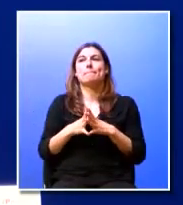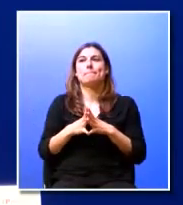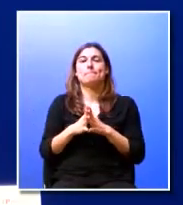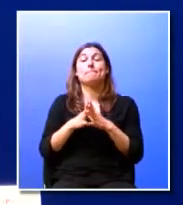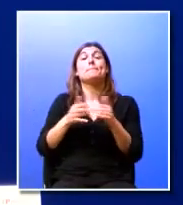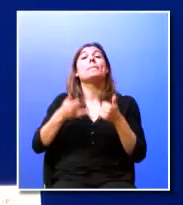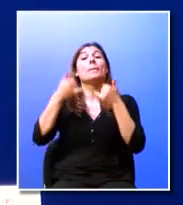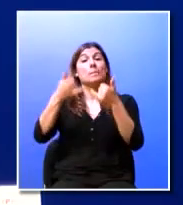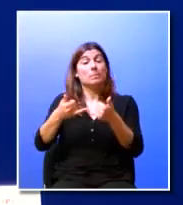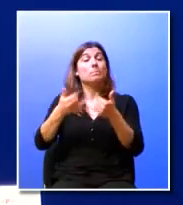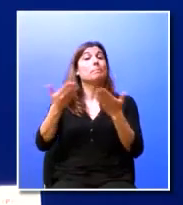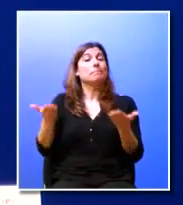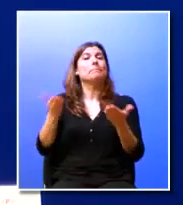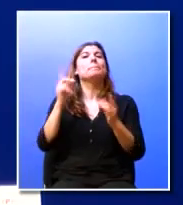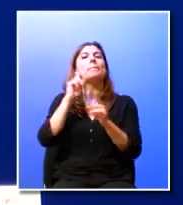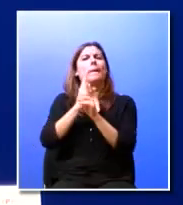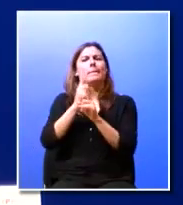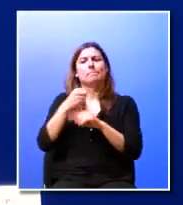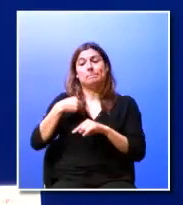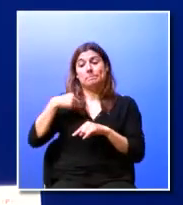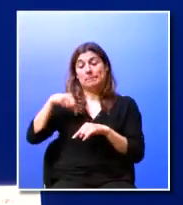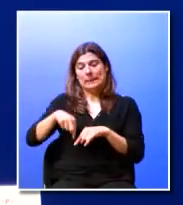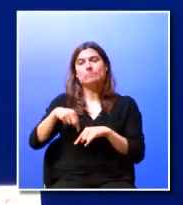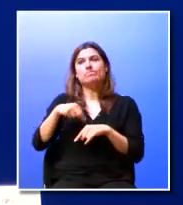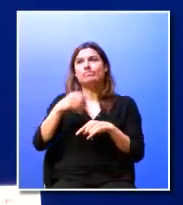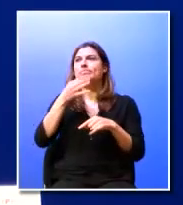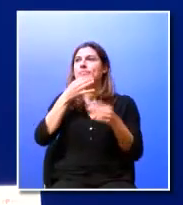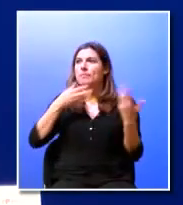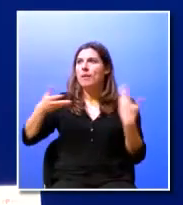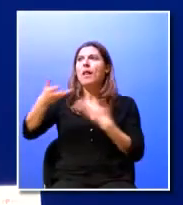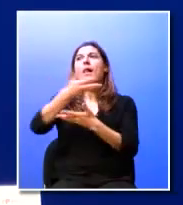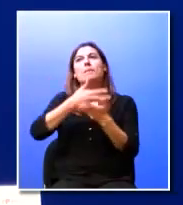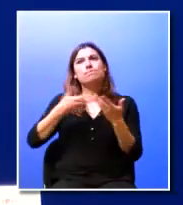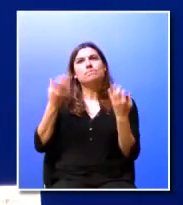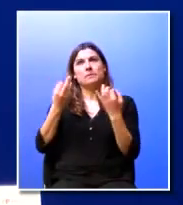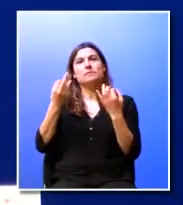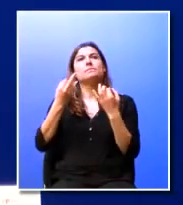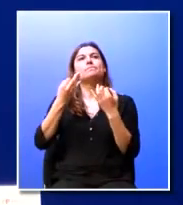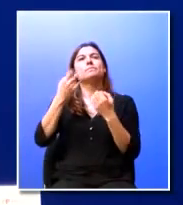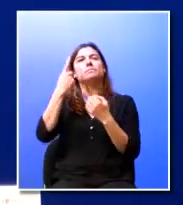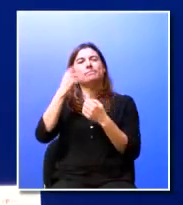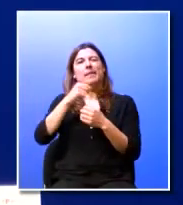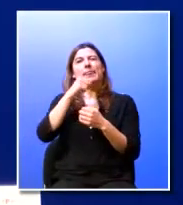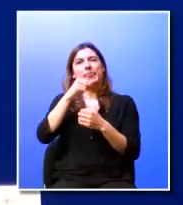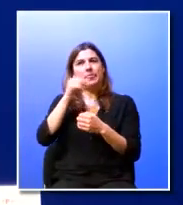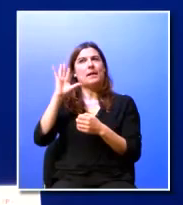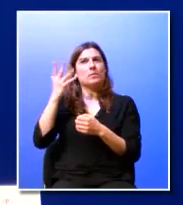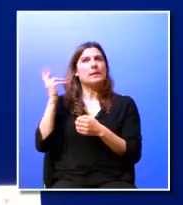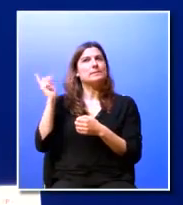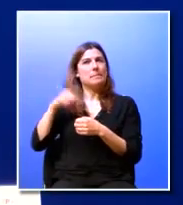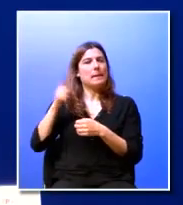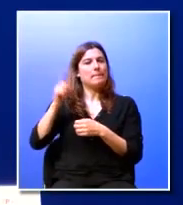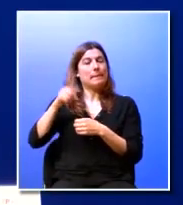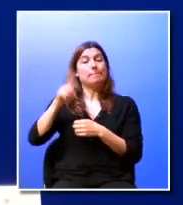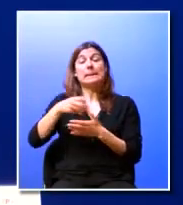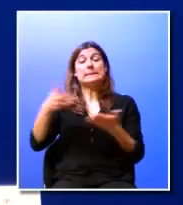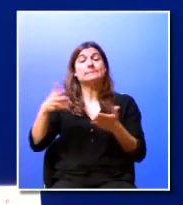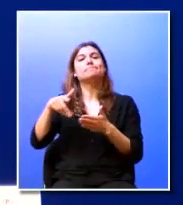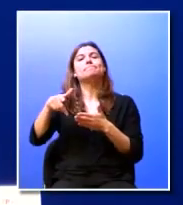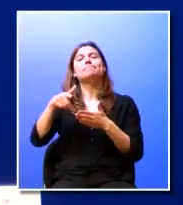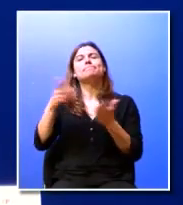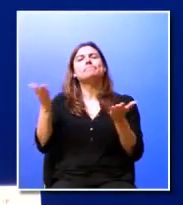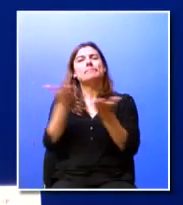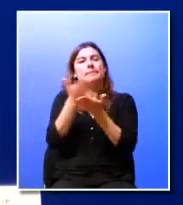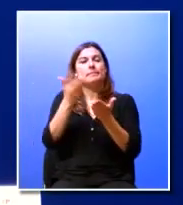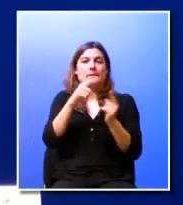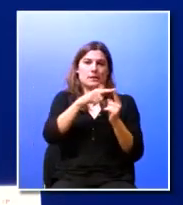depois estamos aqui e é falado e é se calhar uma tendência de estarmos a falar nesta relação